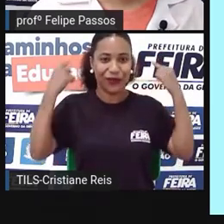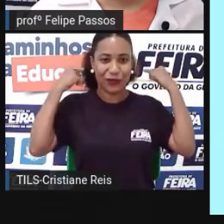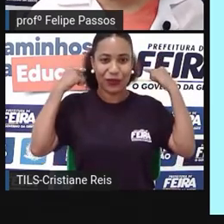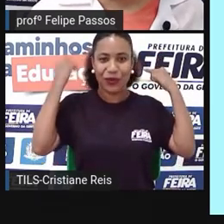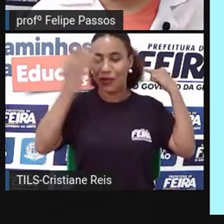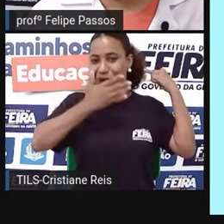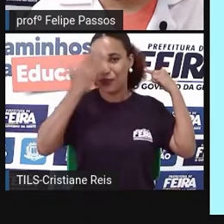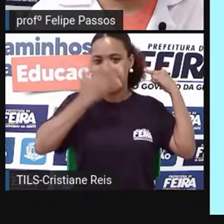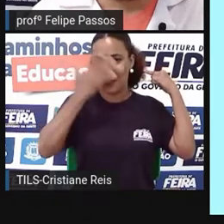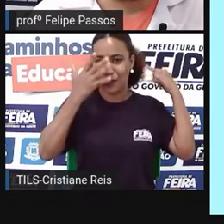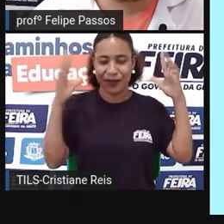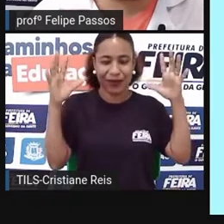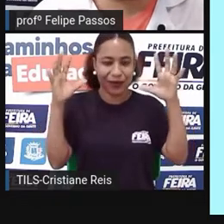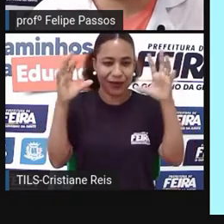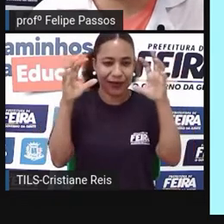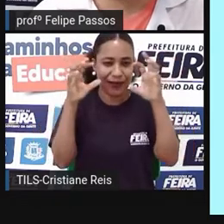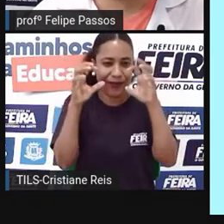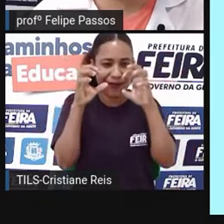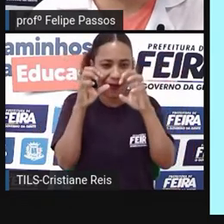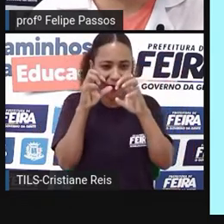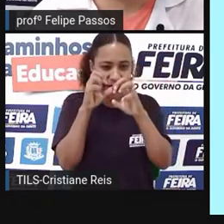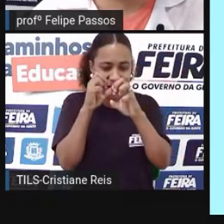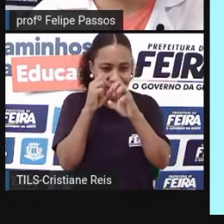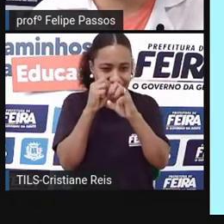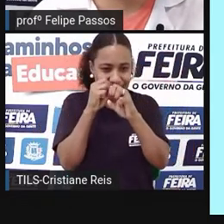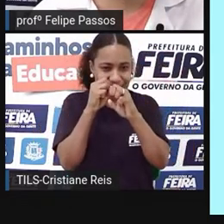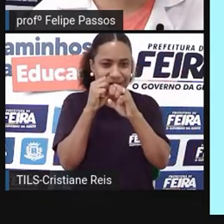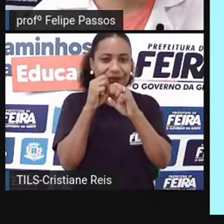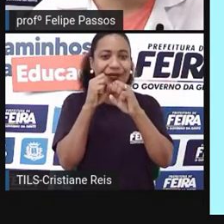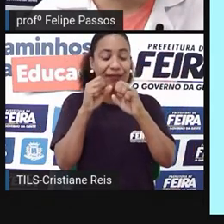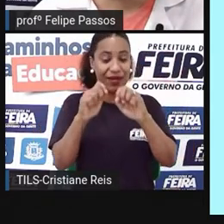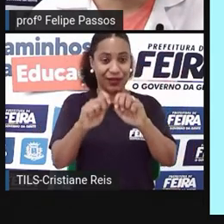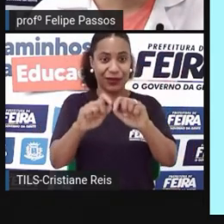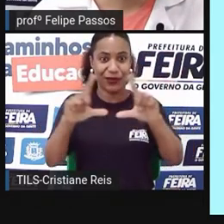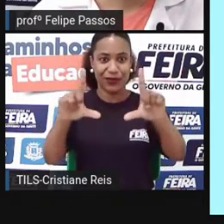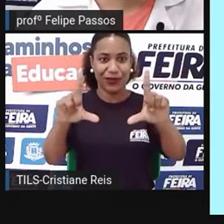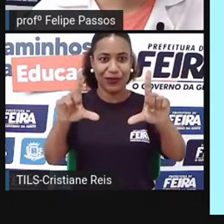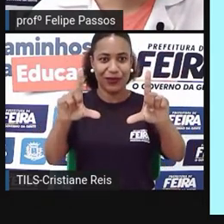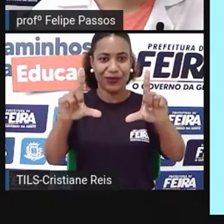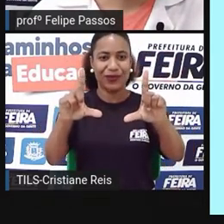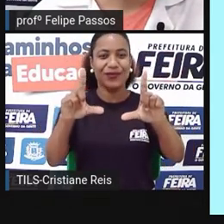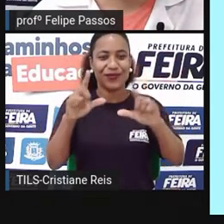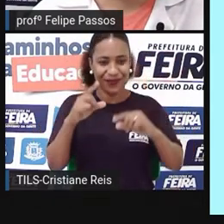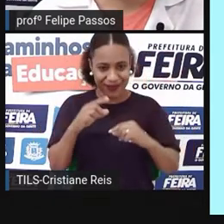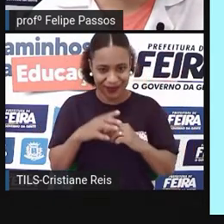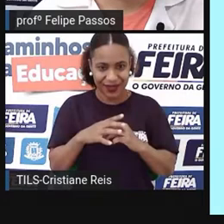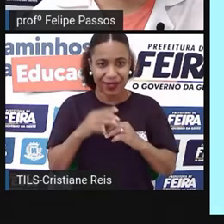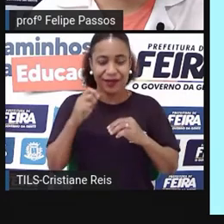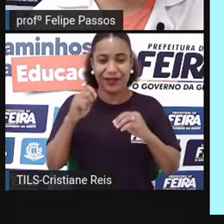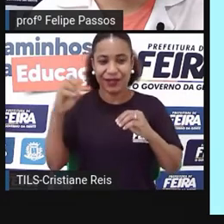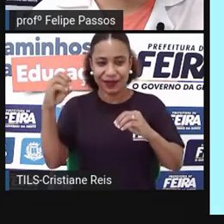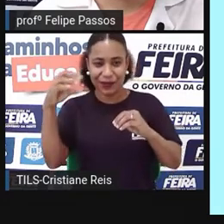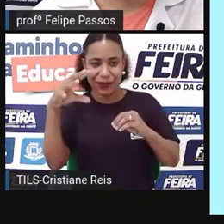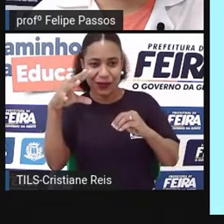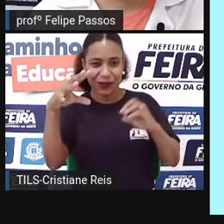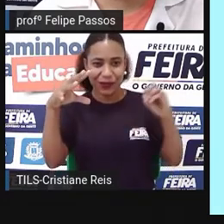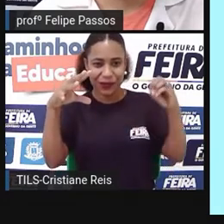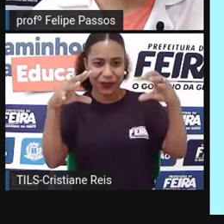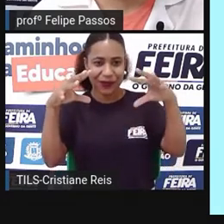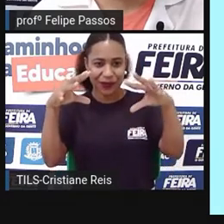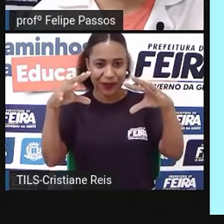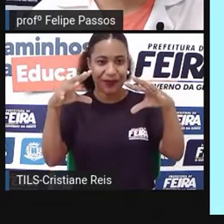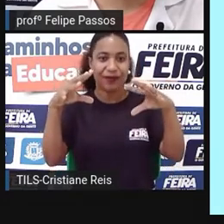flash, então eu tenho a velocidade correta, rápido, para não, e sincronizada com o flash, para não